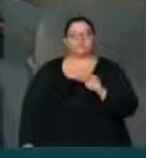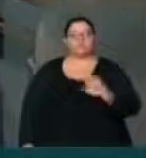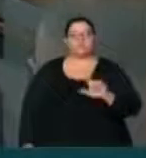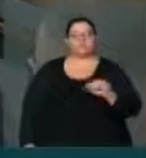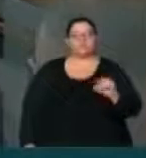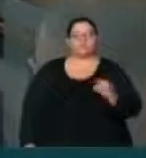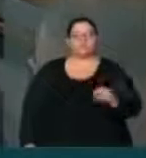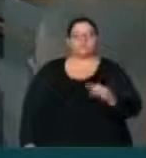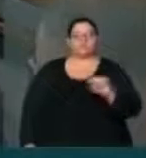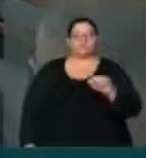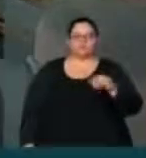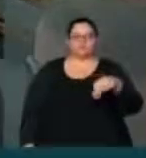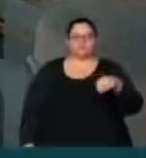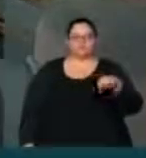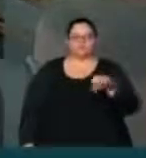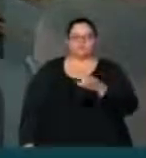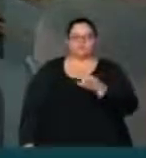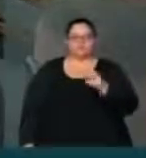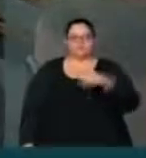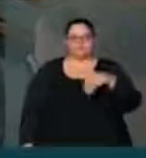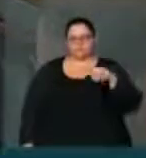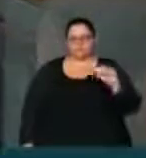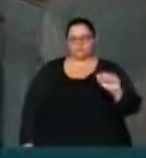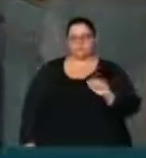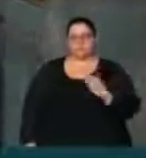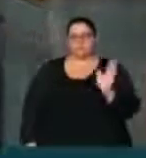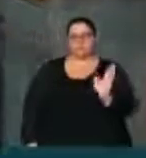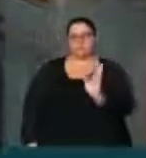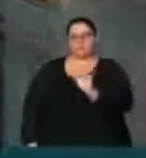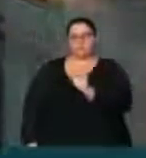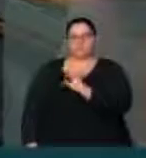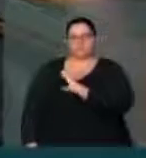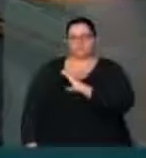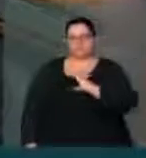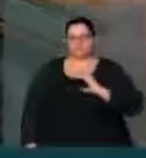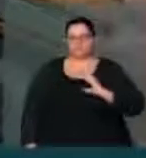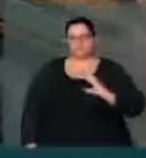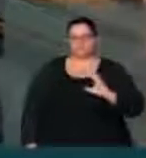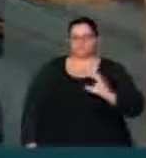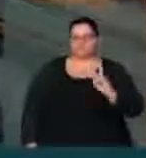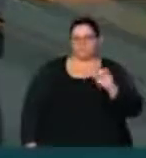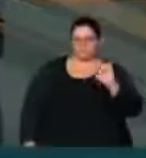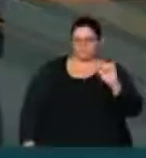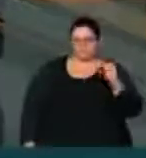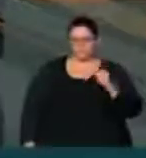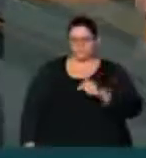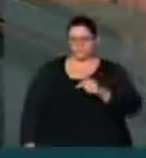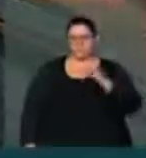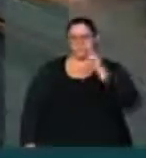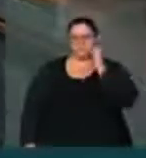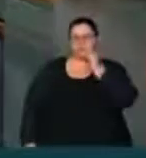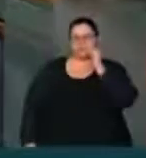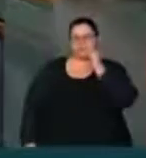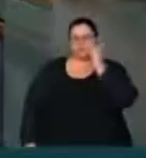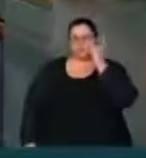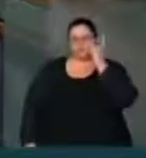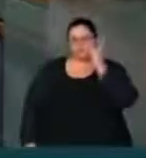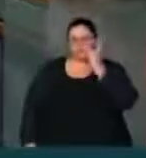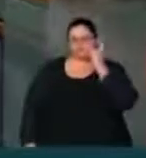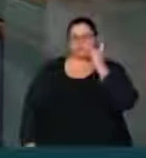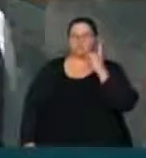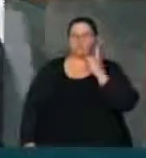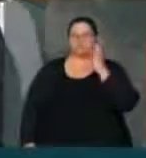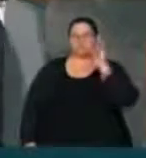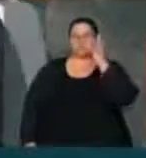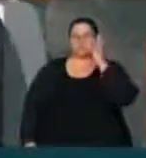nossa representante nesta comissão parlamentar de inquérito deputada respeitada no estado do Maranhão e que honra a